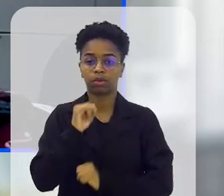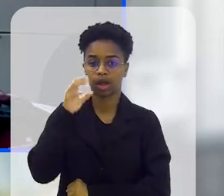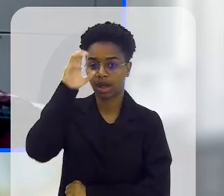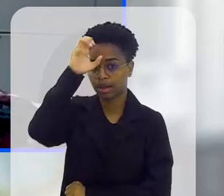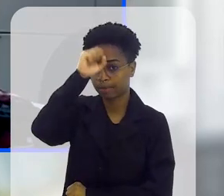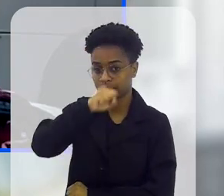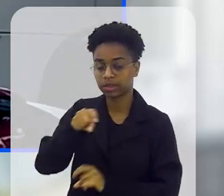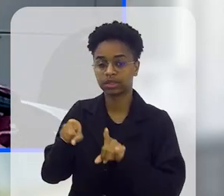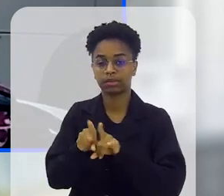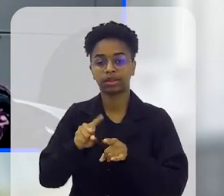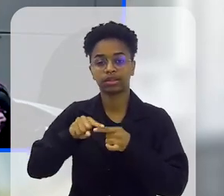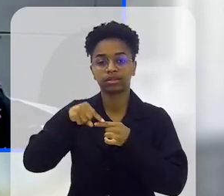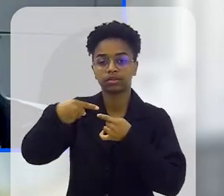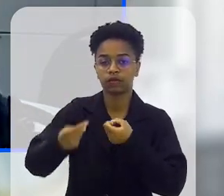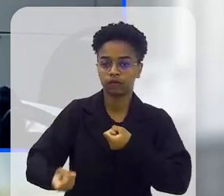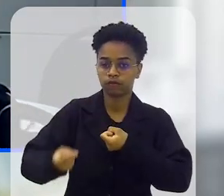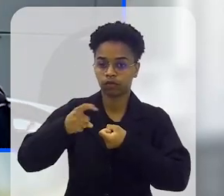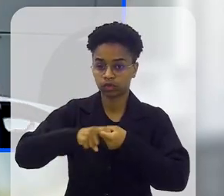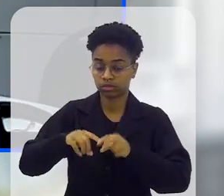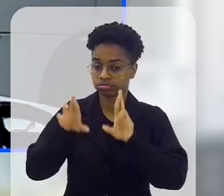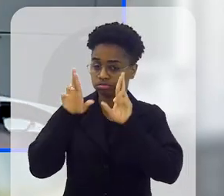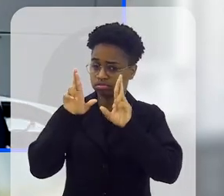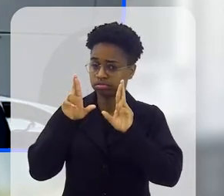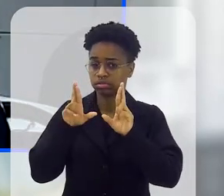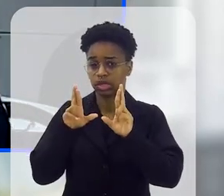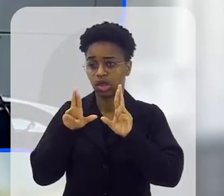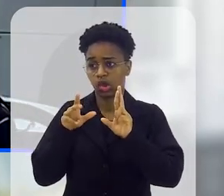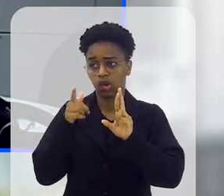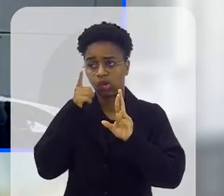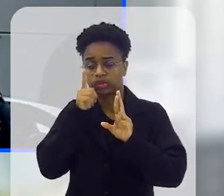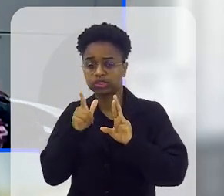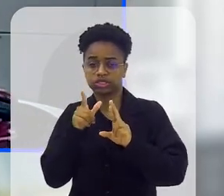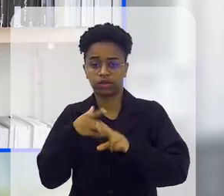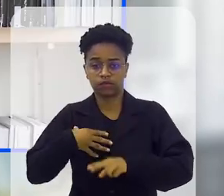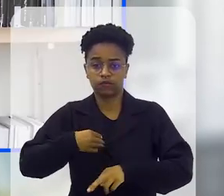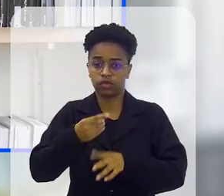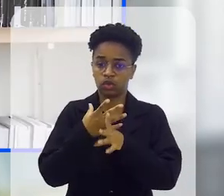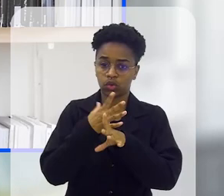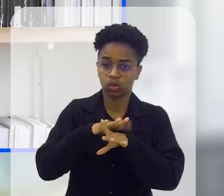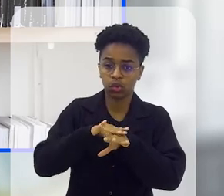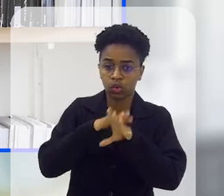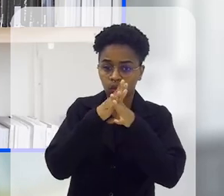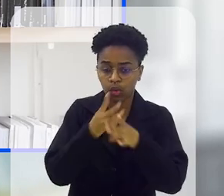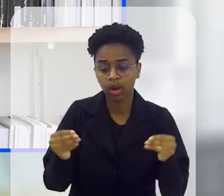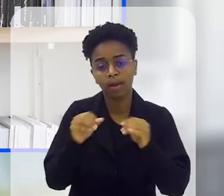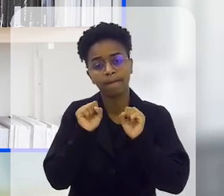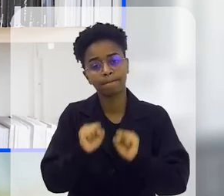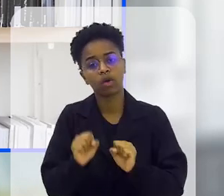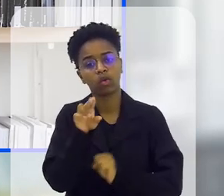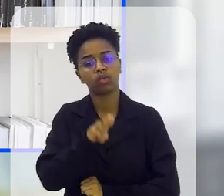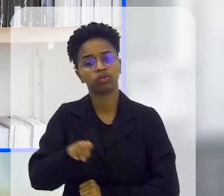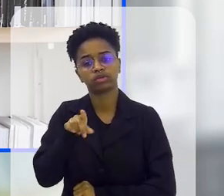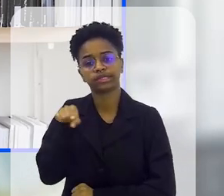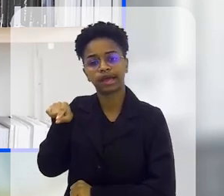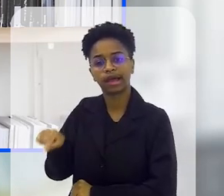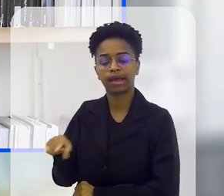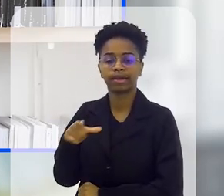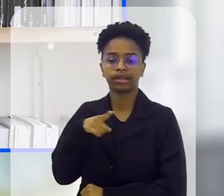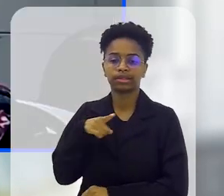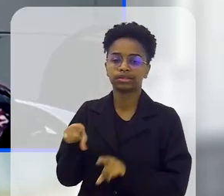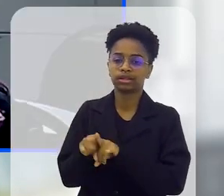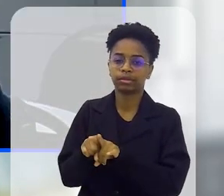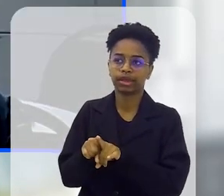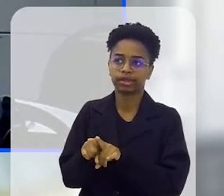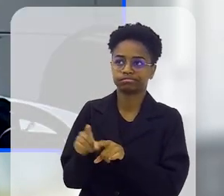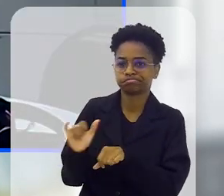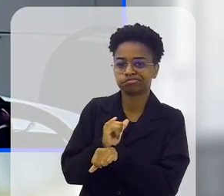que ela pode aprender e depois, quando ela retornar, se Deus quiser, um filho curado, que ela possa até usar aquilo como uma maneira